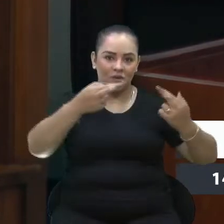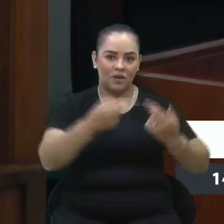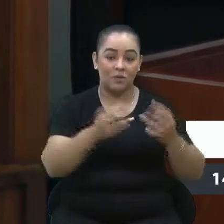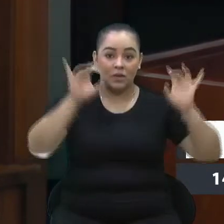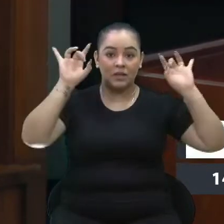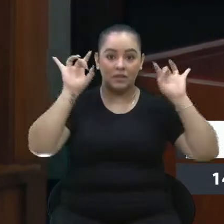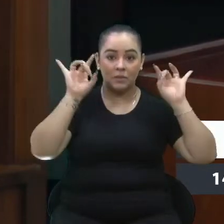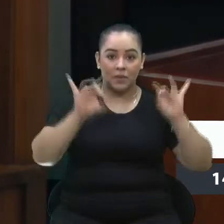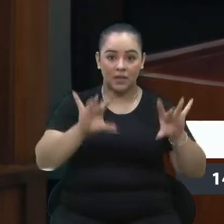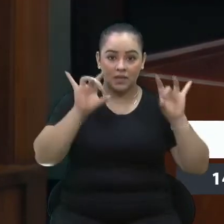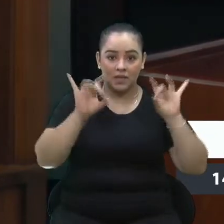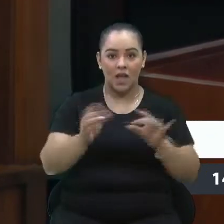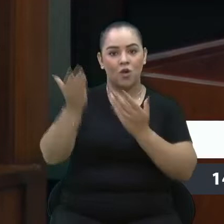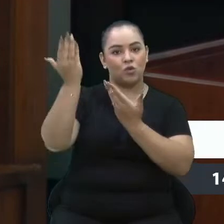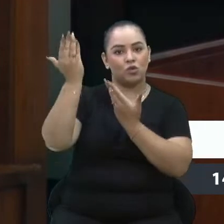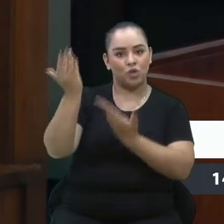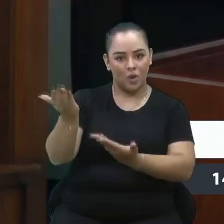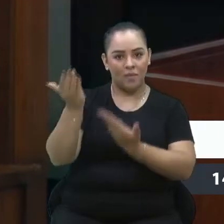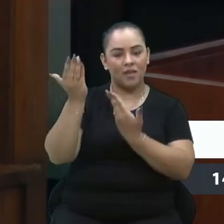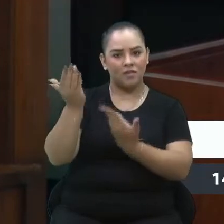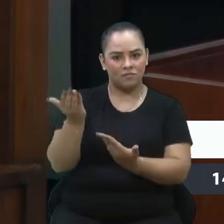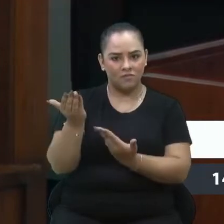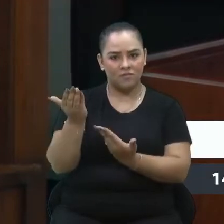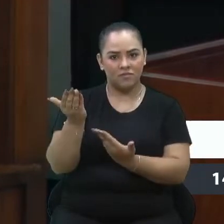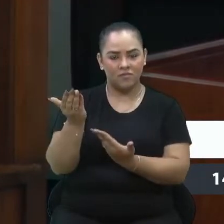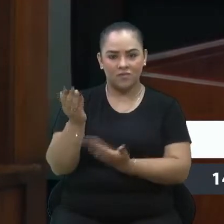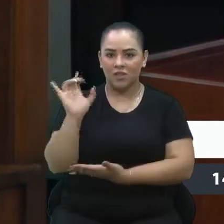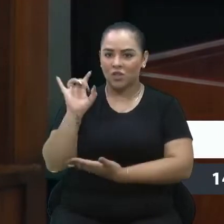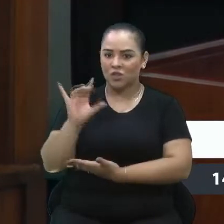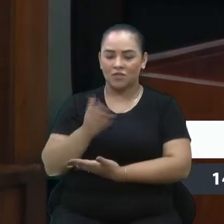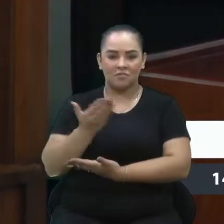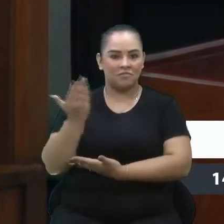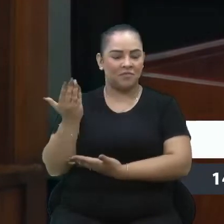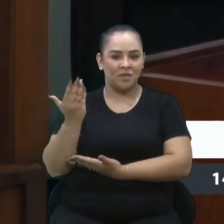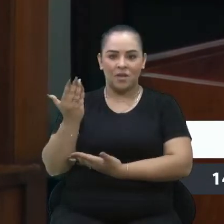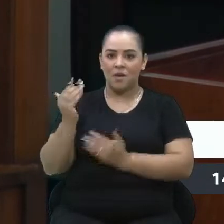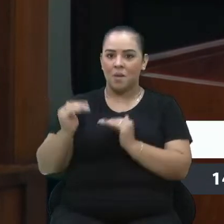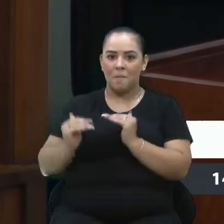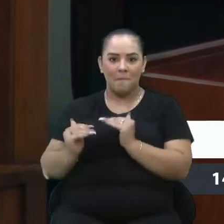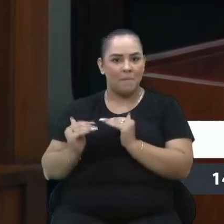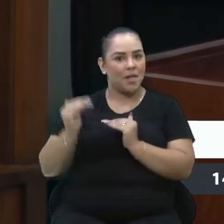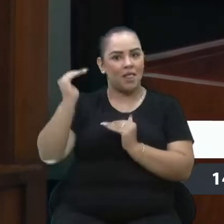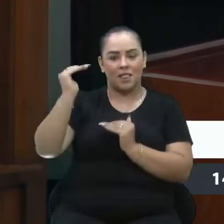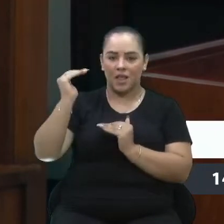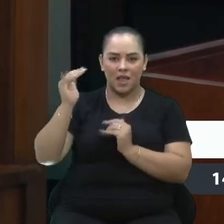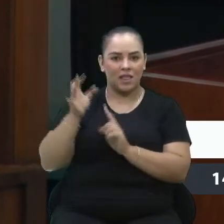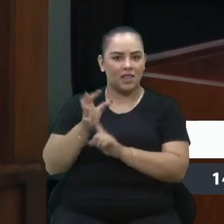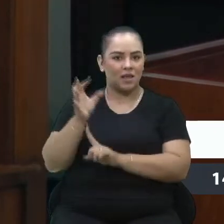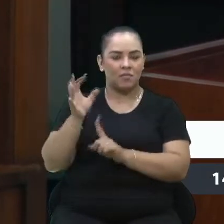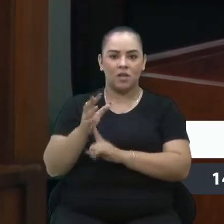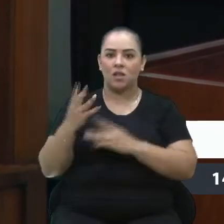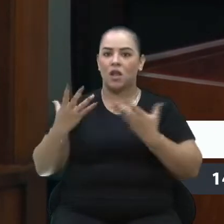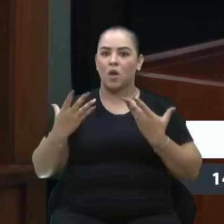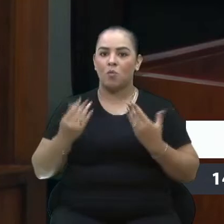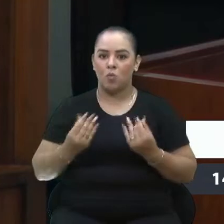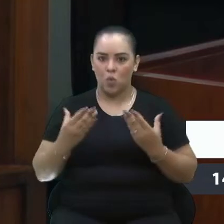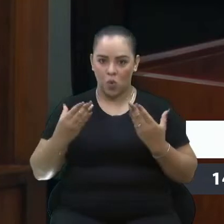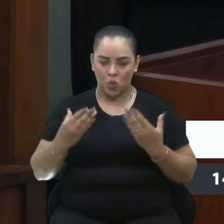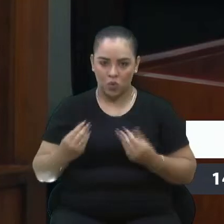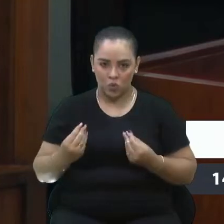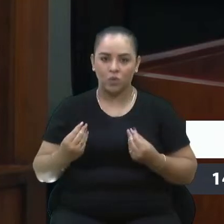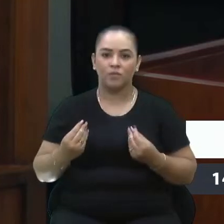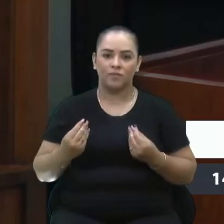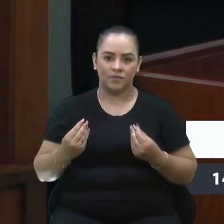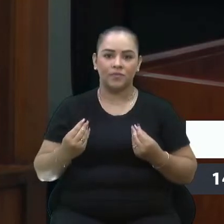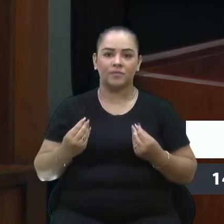sessões de homenagem, e só isso já aumenta a demanda consideravelmente, as